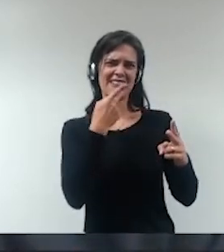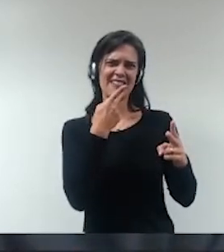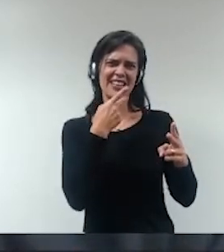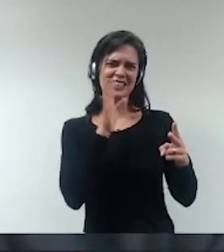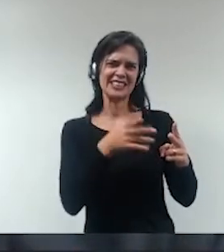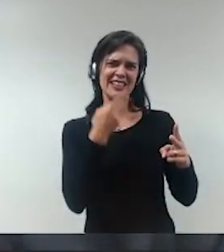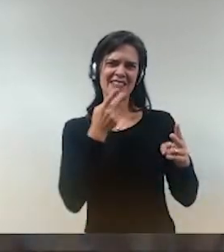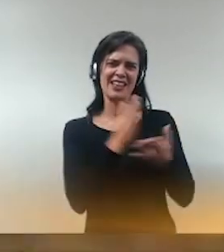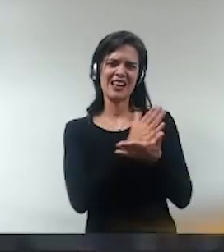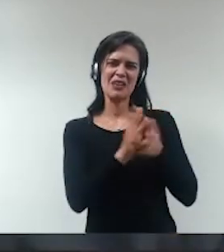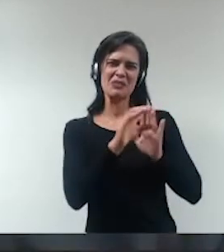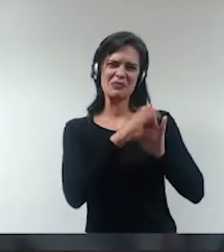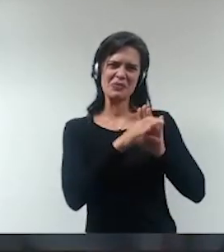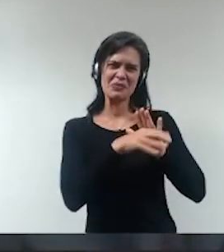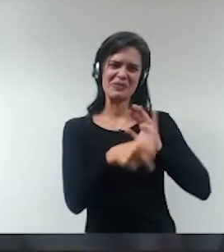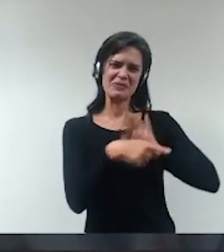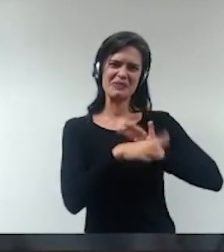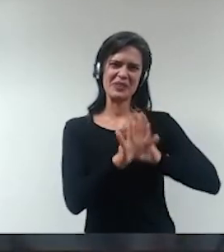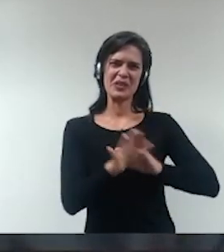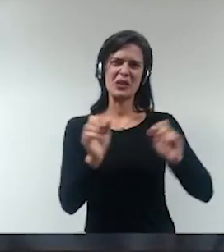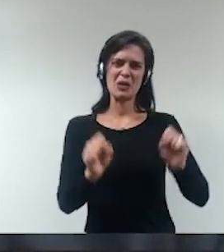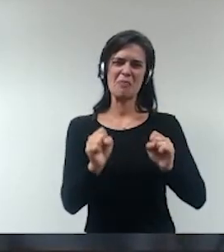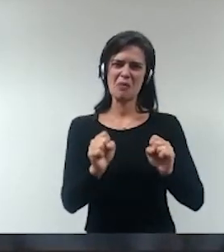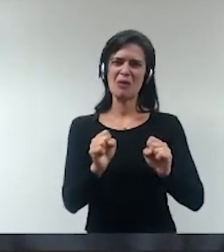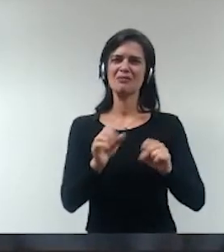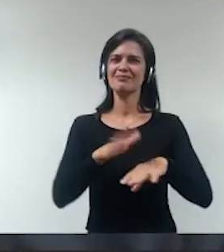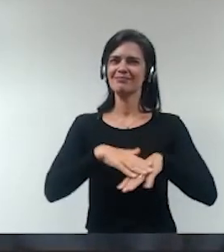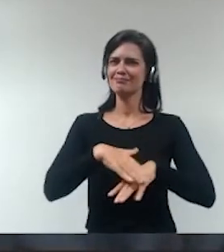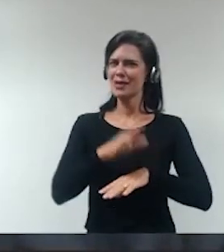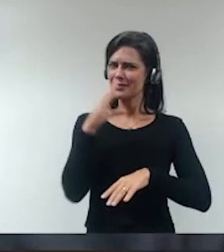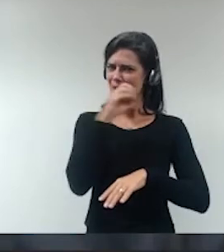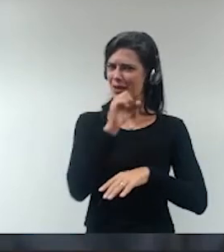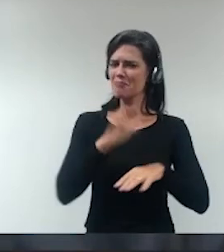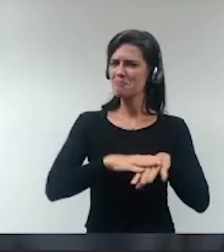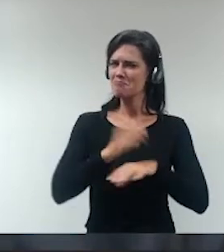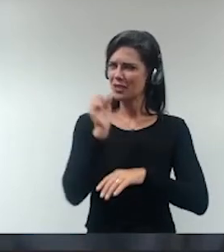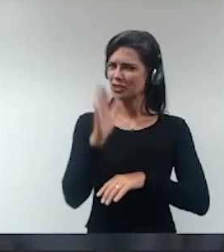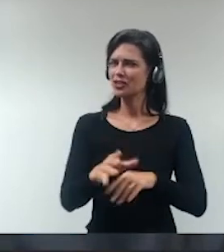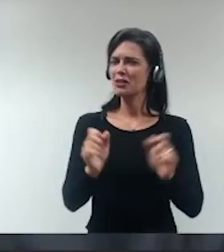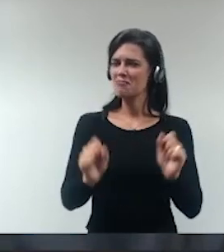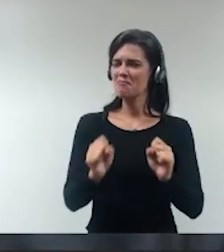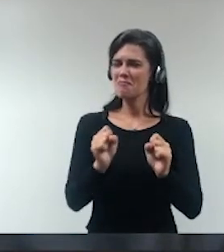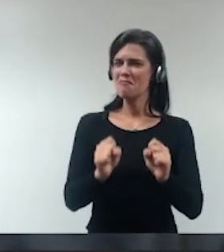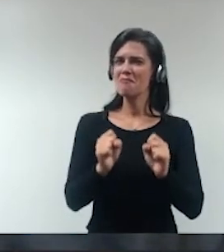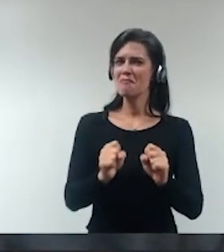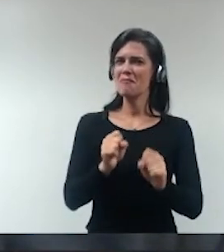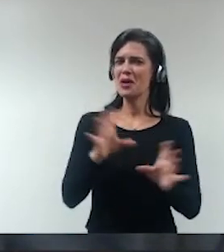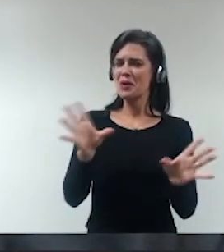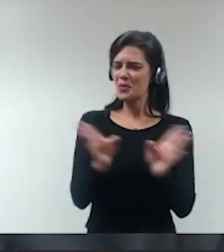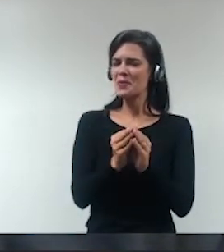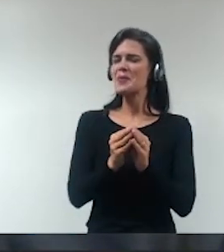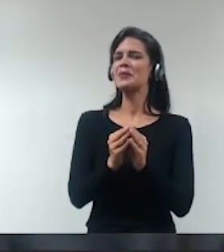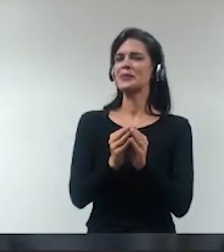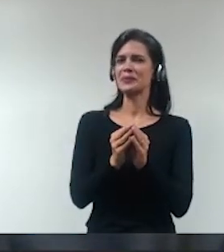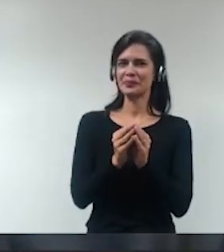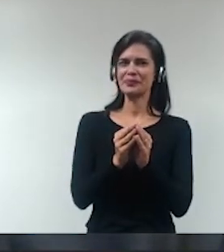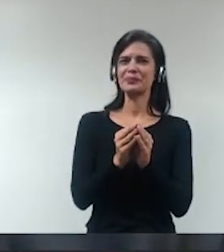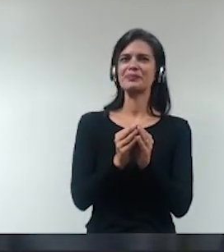bastante as questões conceituais e acho que eu posso ser um pouco é suscitando o nosso